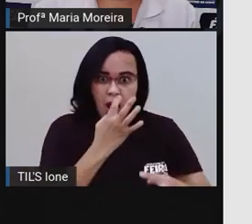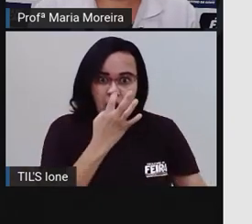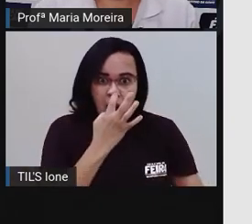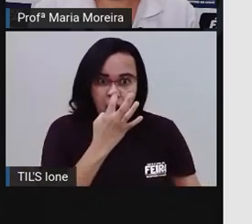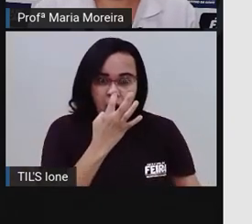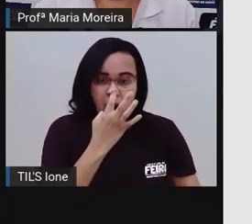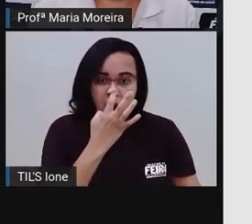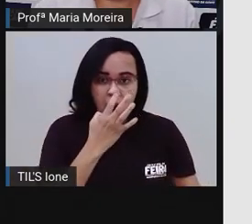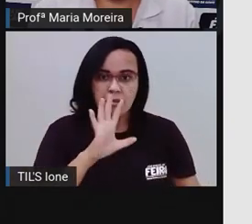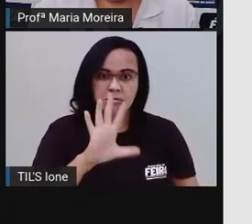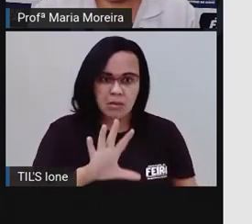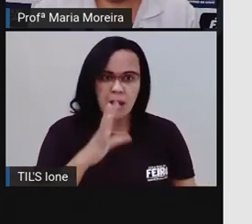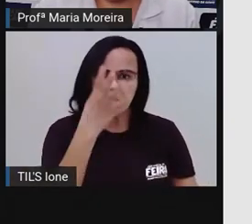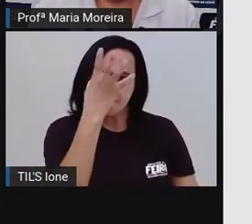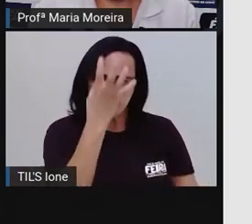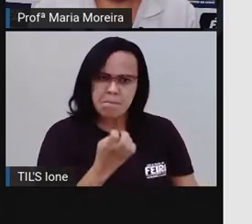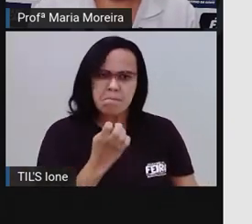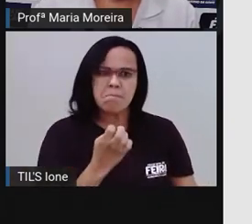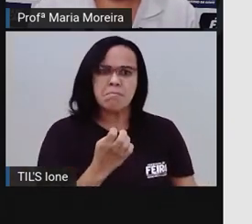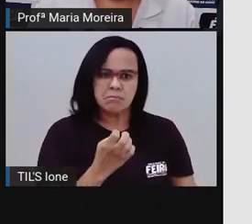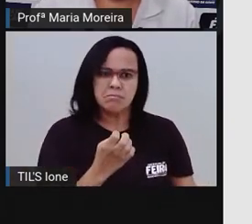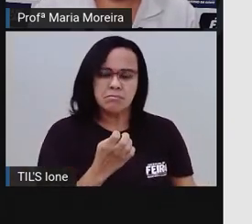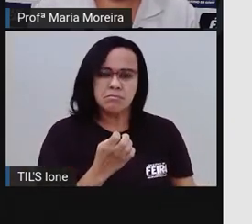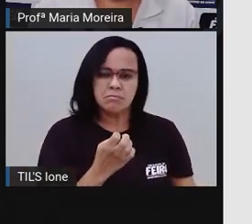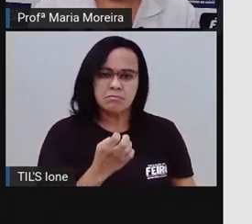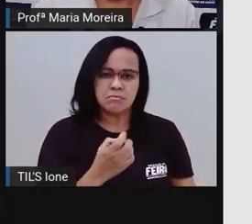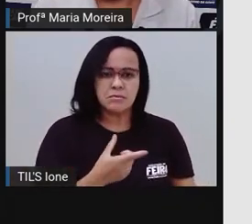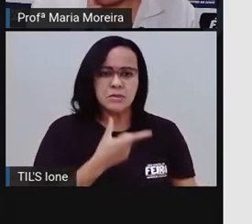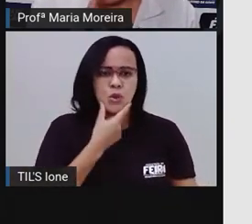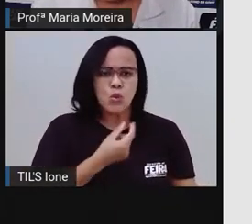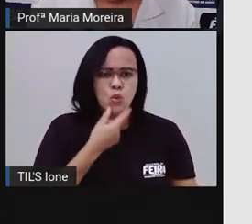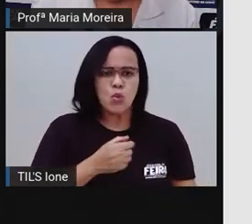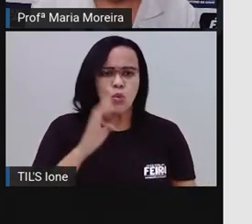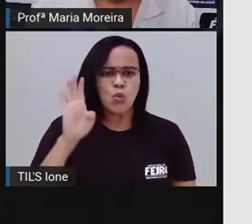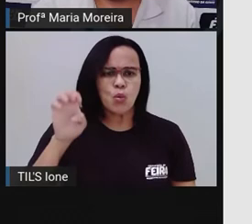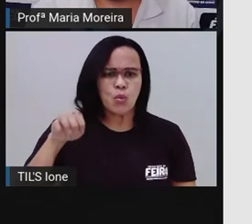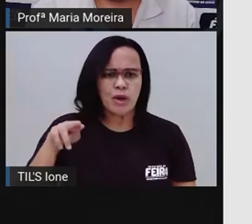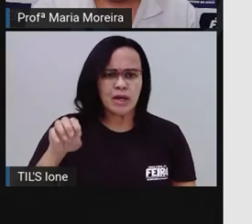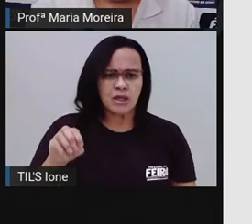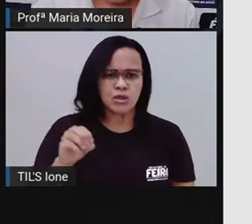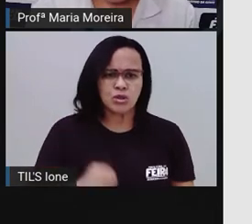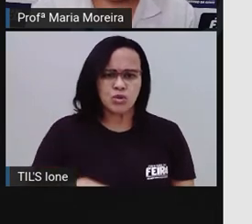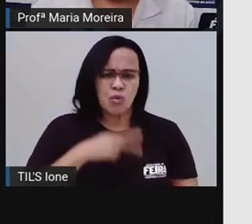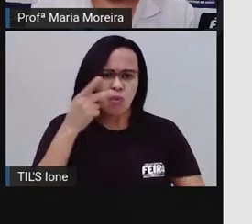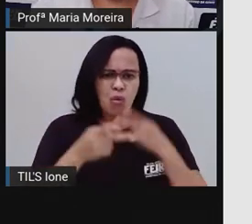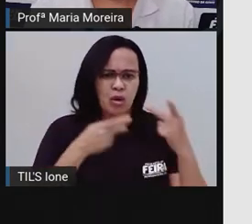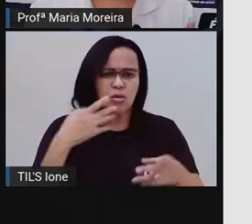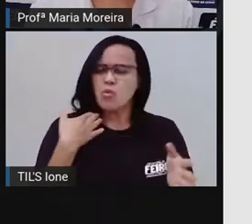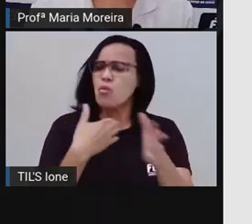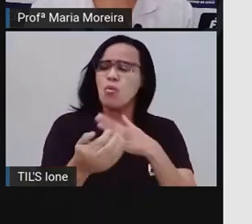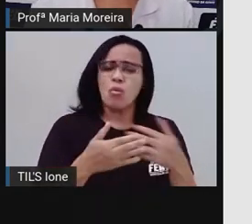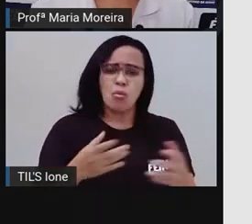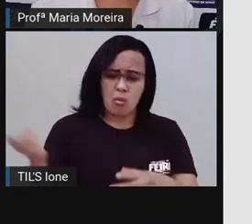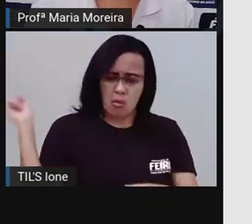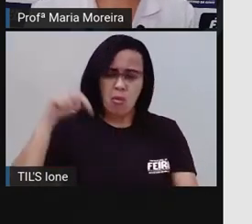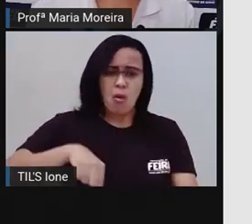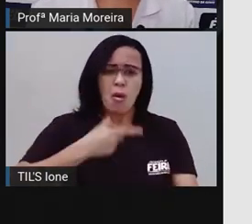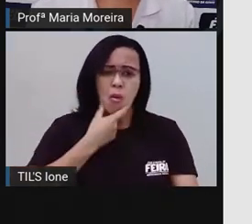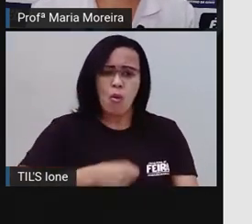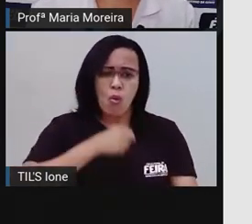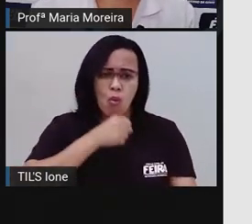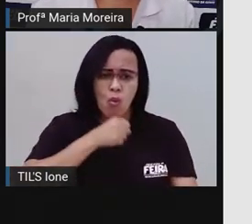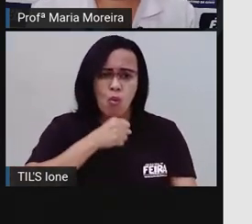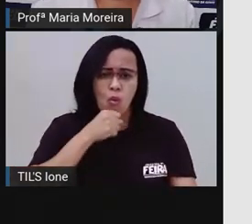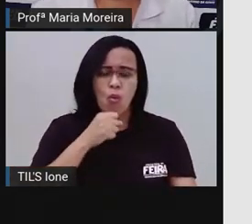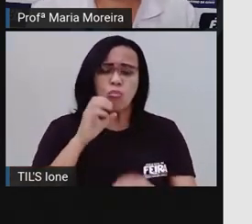a seriedade da situação e Enno completou, qualquer dia desses, meu avô vem aqui dar uma aula